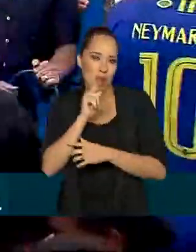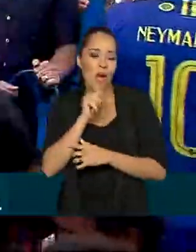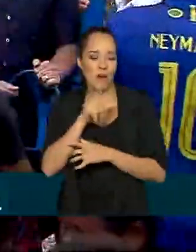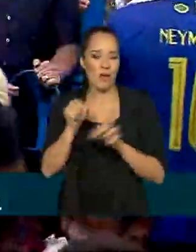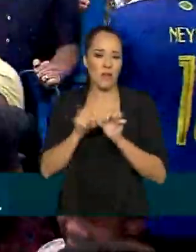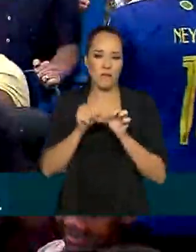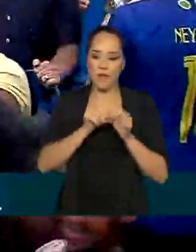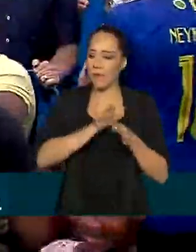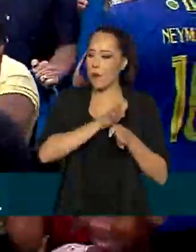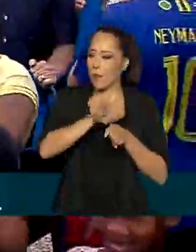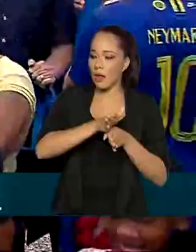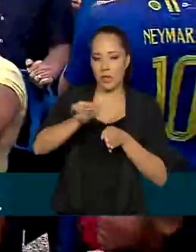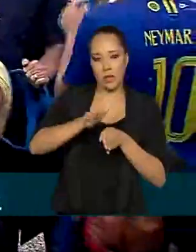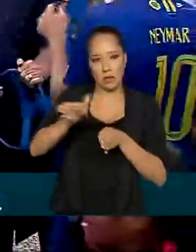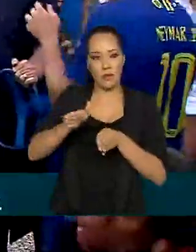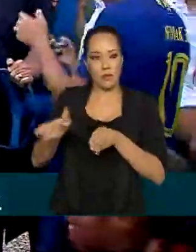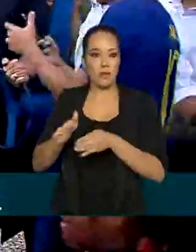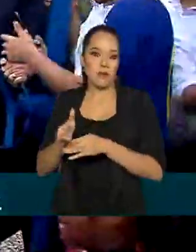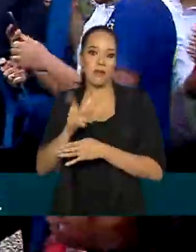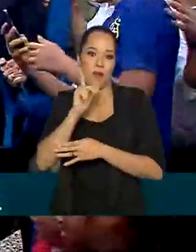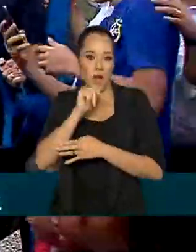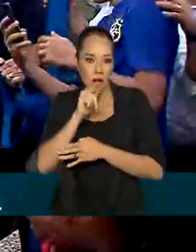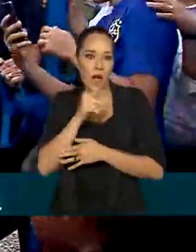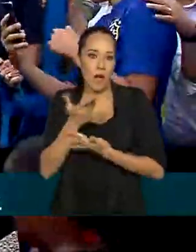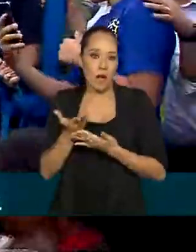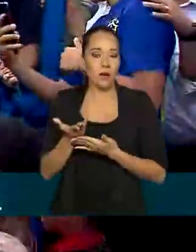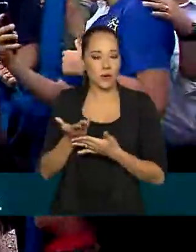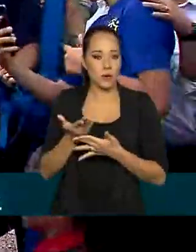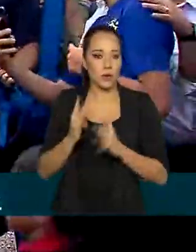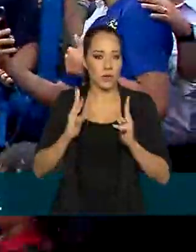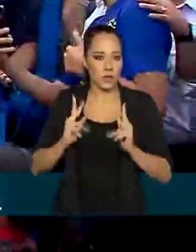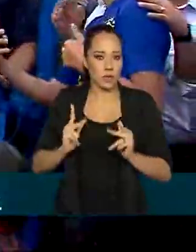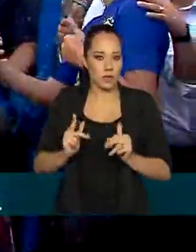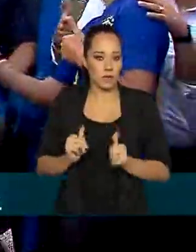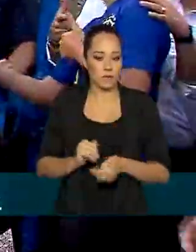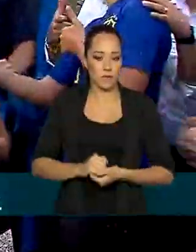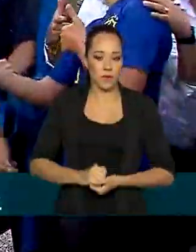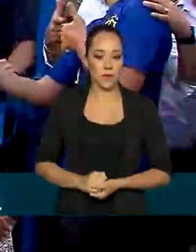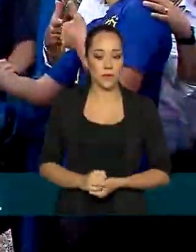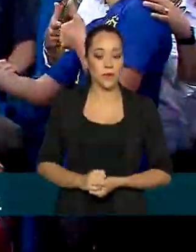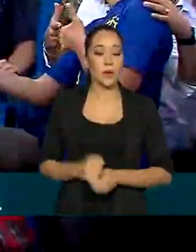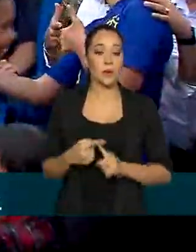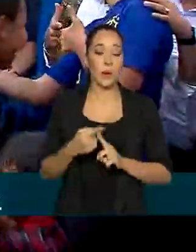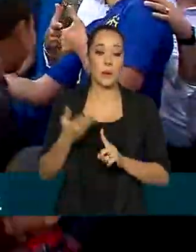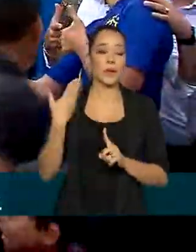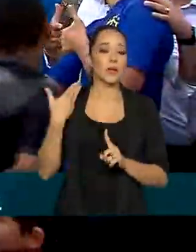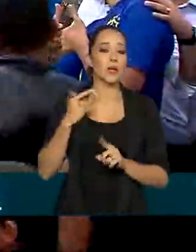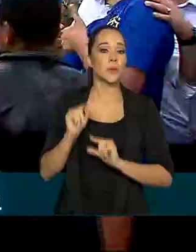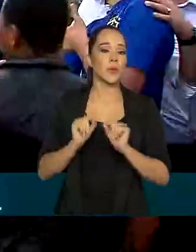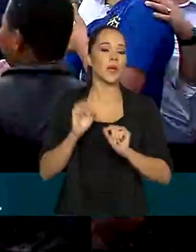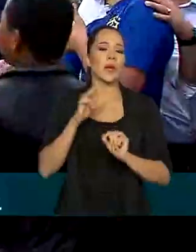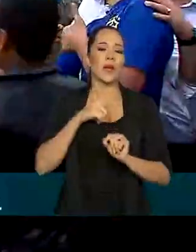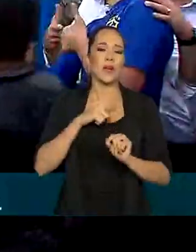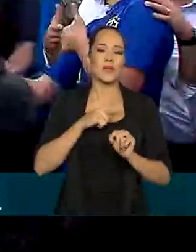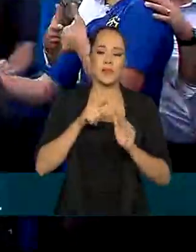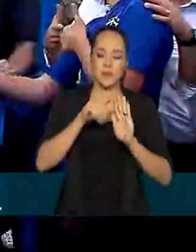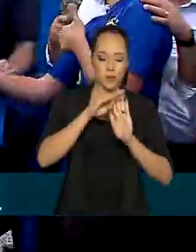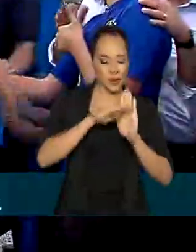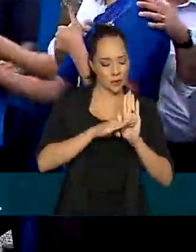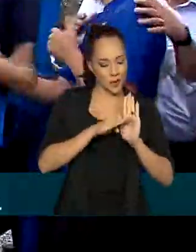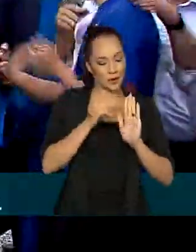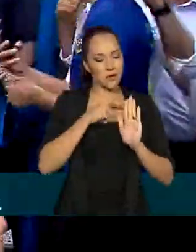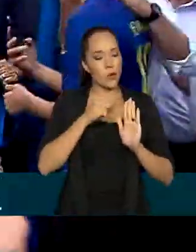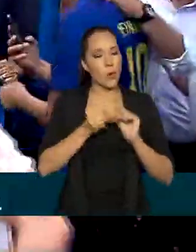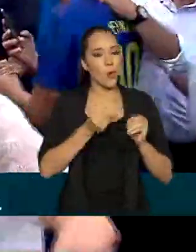nessas regiões, em que o abastecimento era feito de forma programada, programada com a